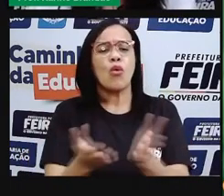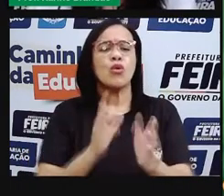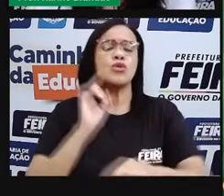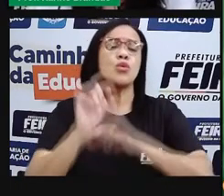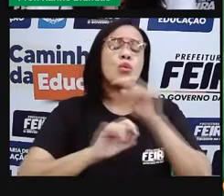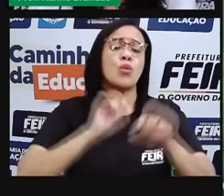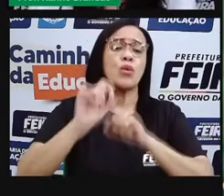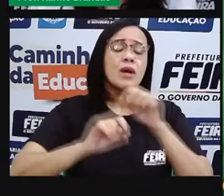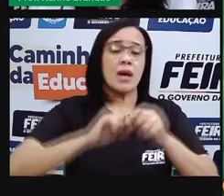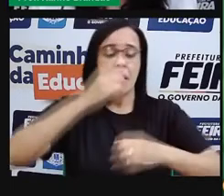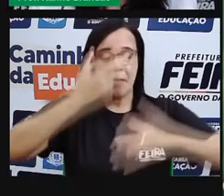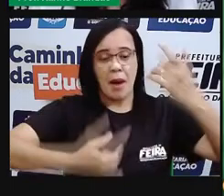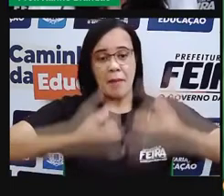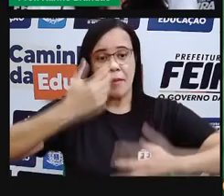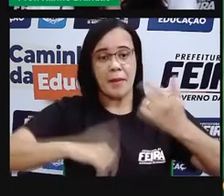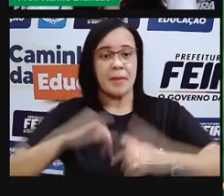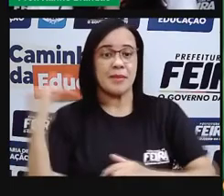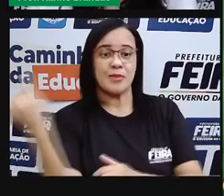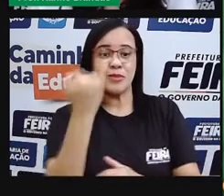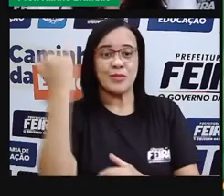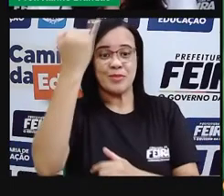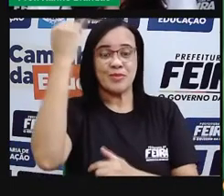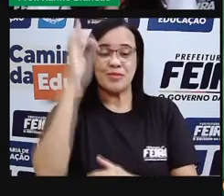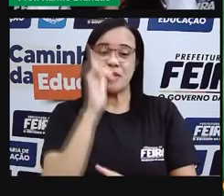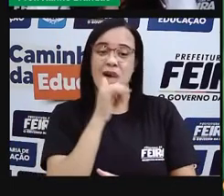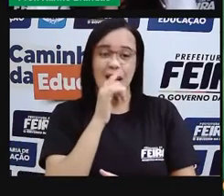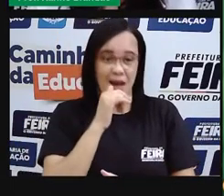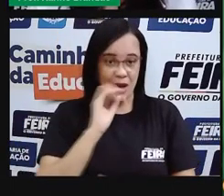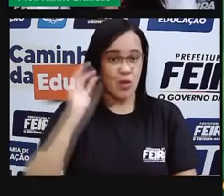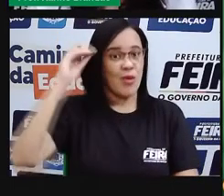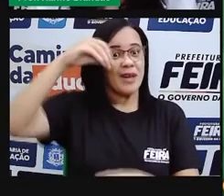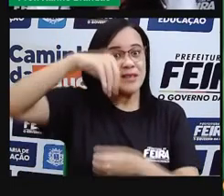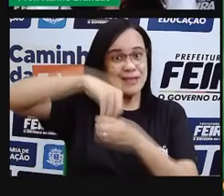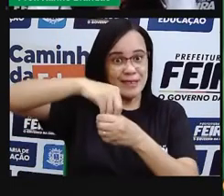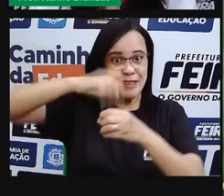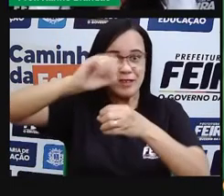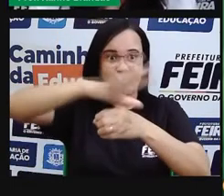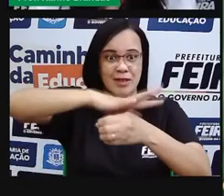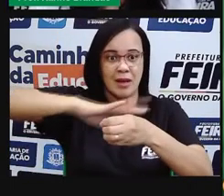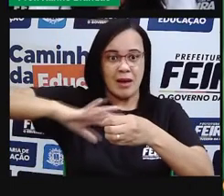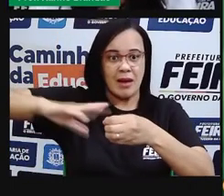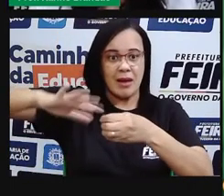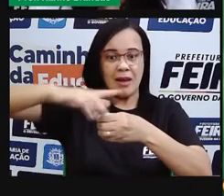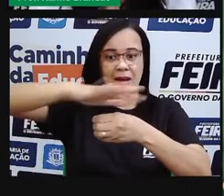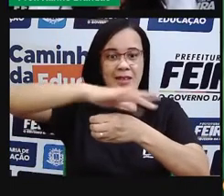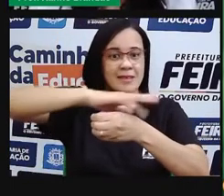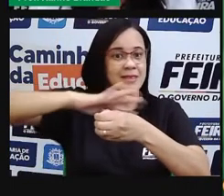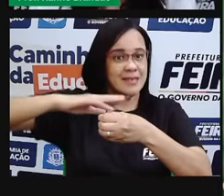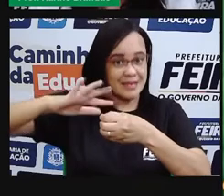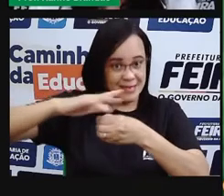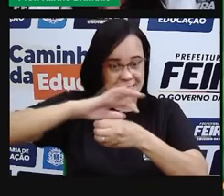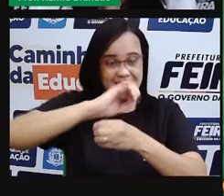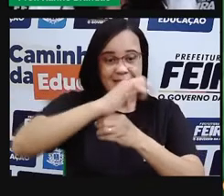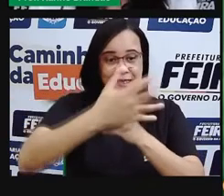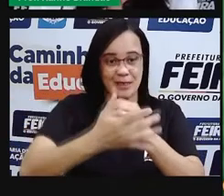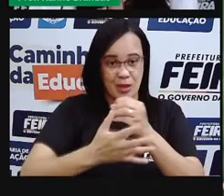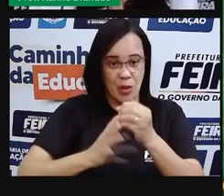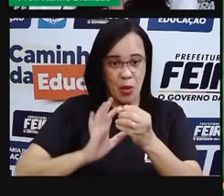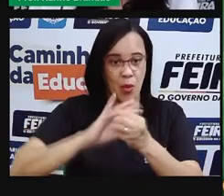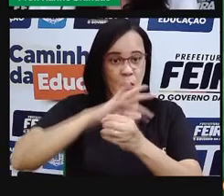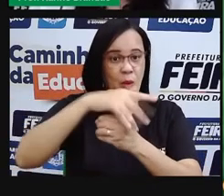importância e a função da água que compõe a hidrosfera da terra. Esse termo a gente já ouviu falar, hein? Hidrosfera?